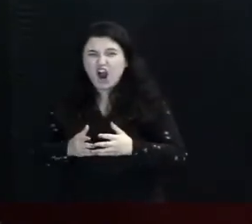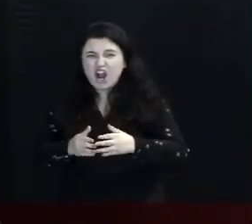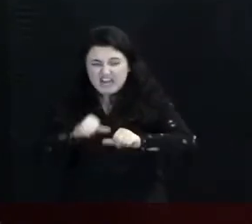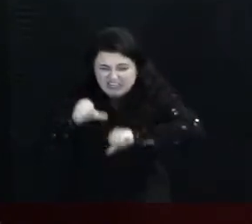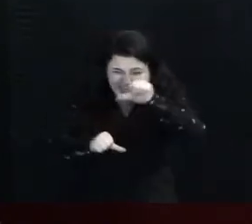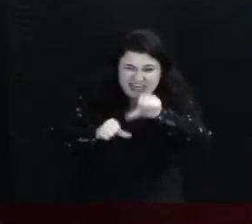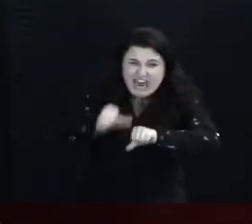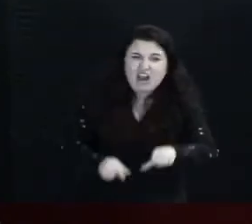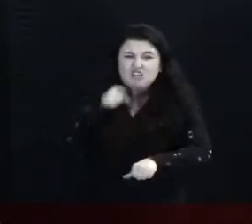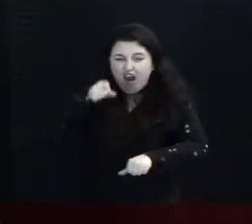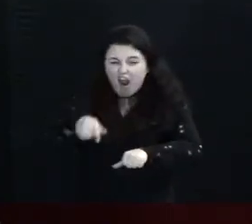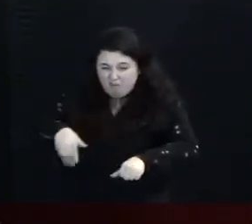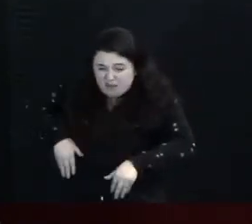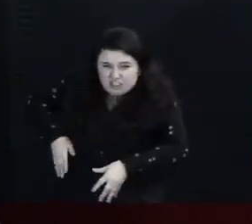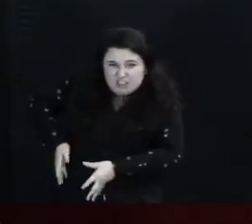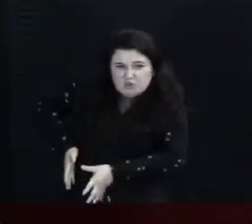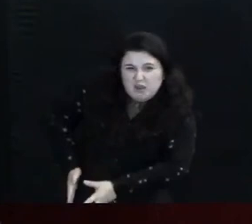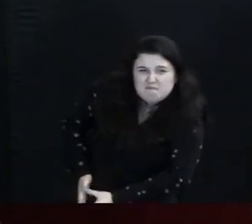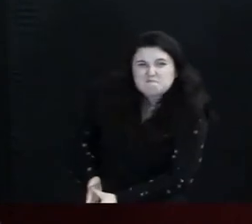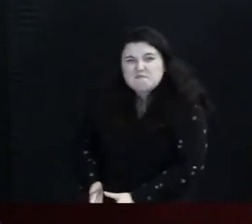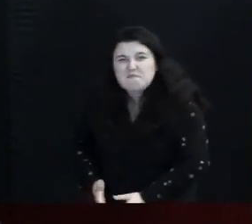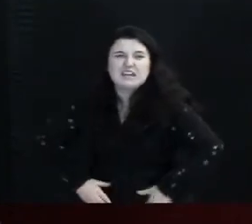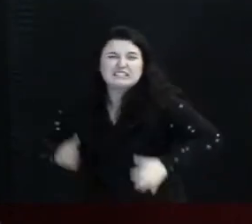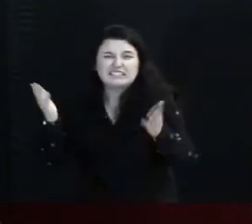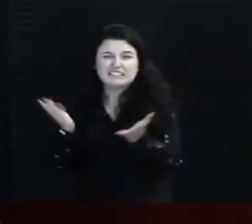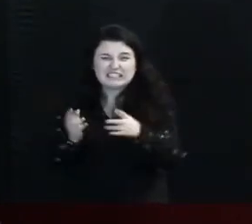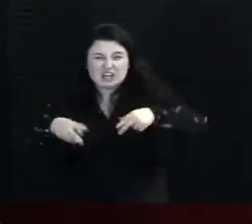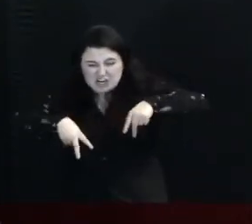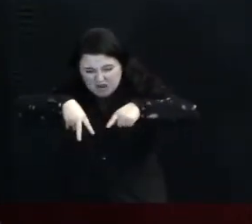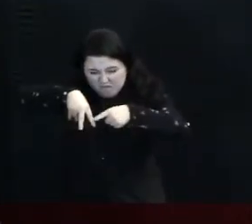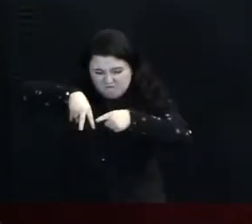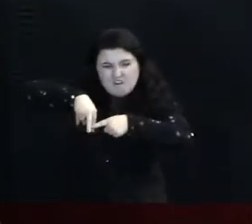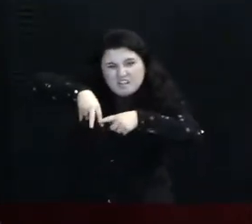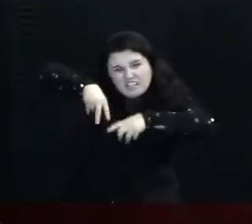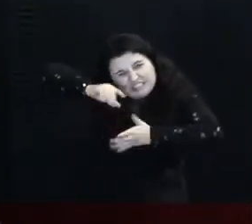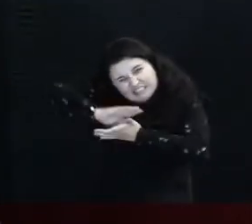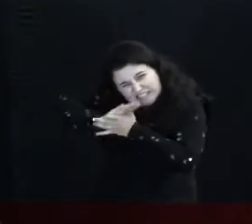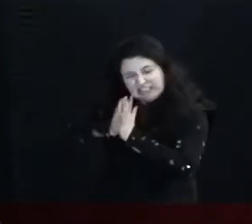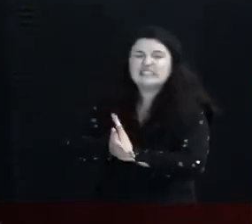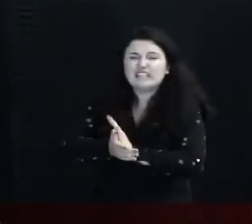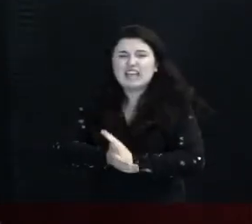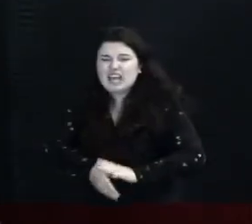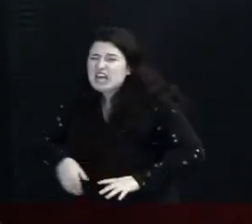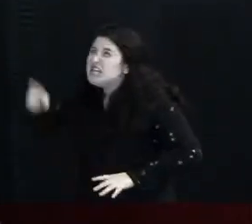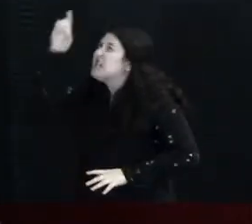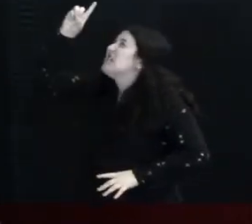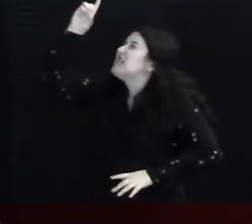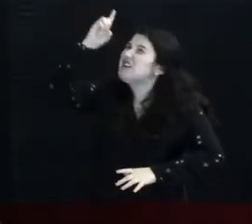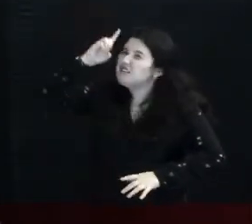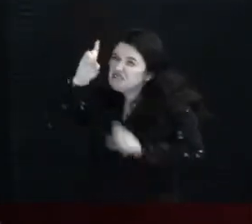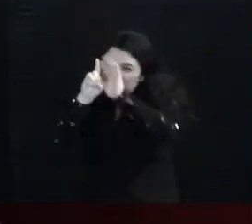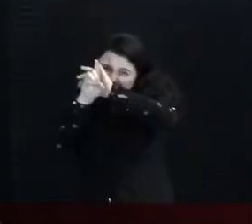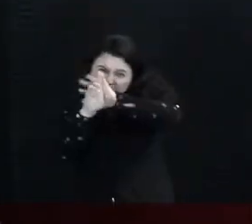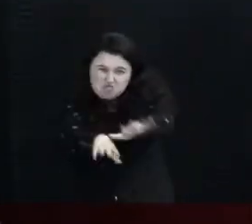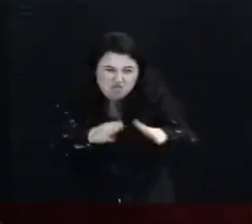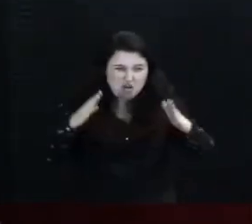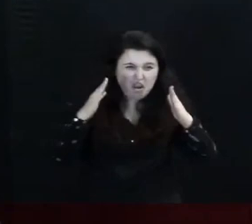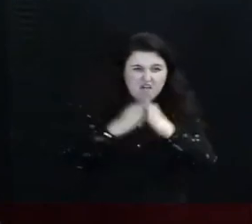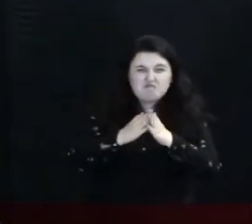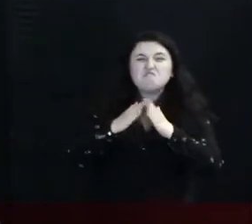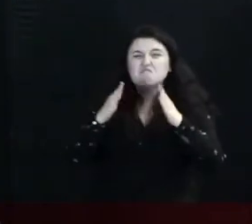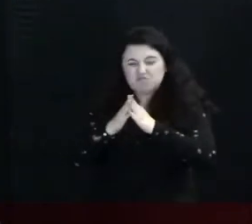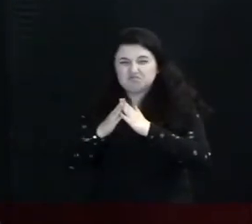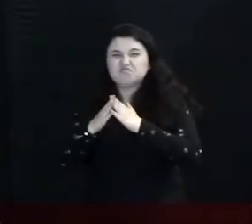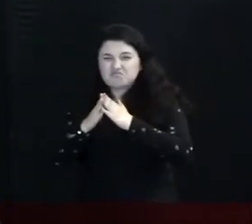Completamente Em nome de Jesus Espírito de Deus Toca em cada lar Toca em cada coração Agora